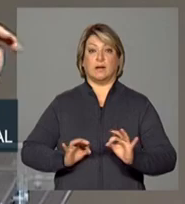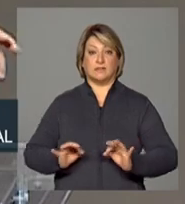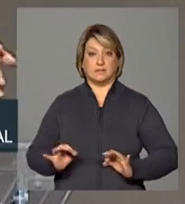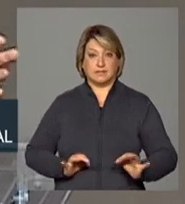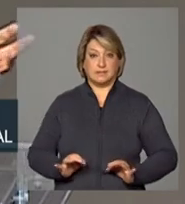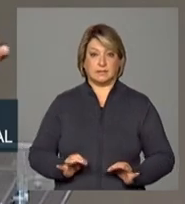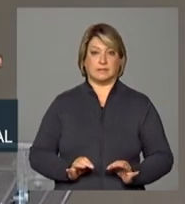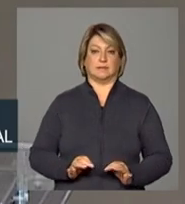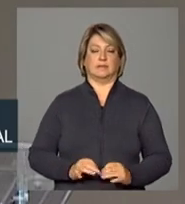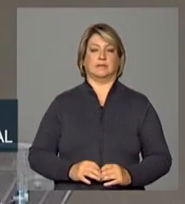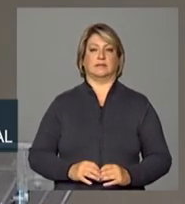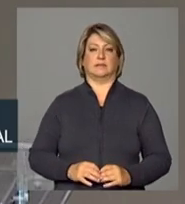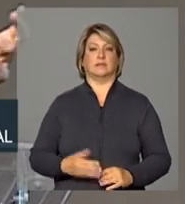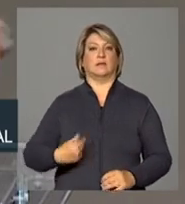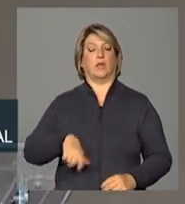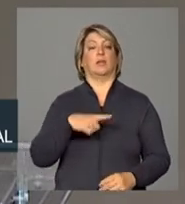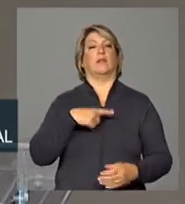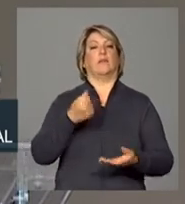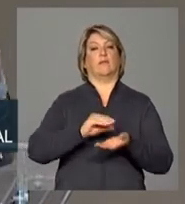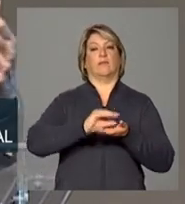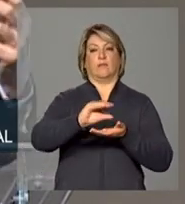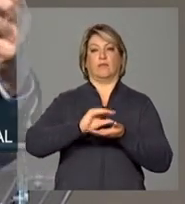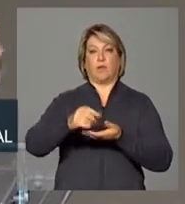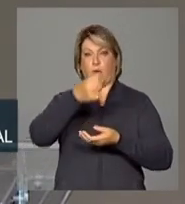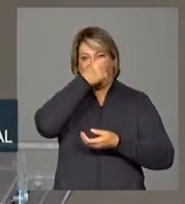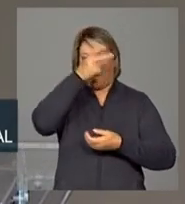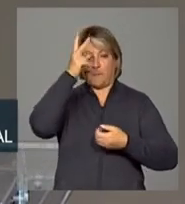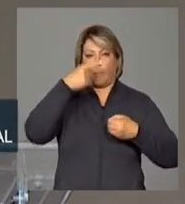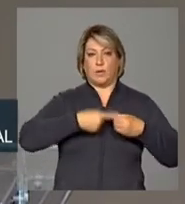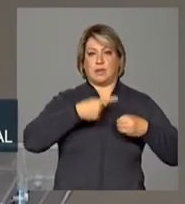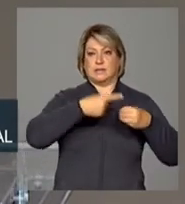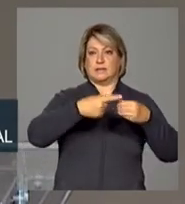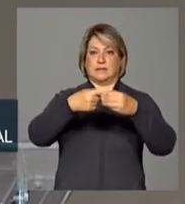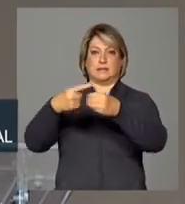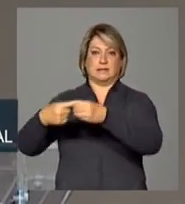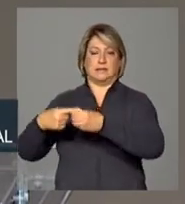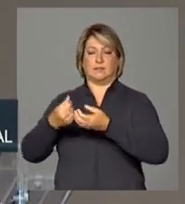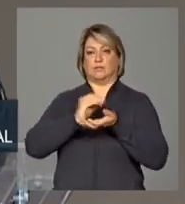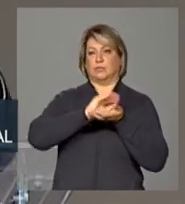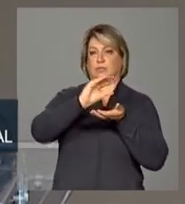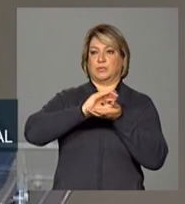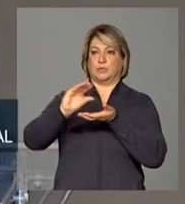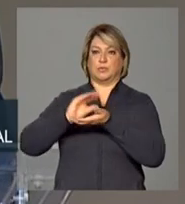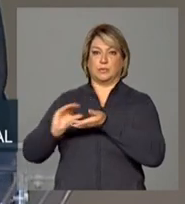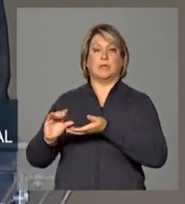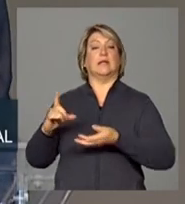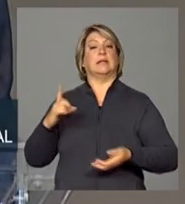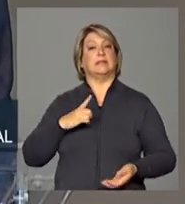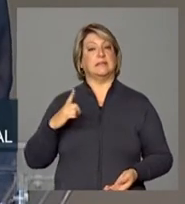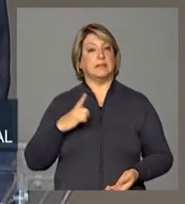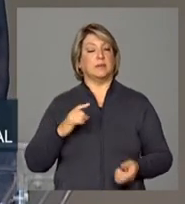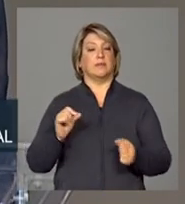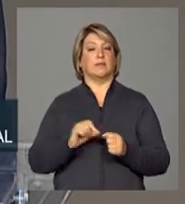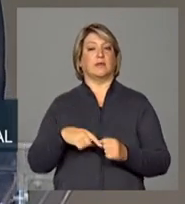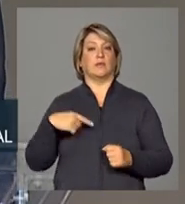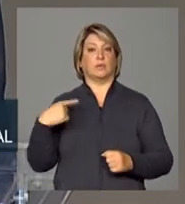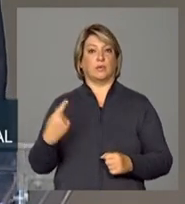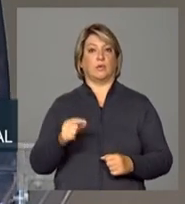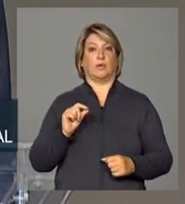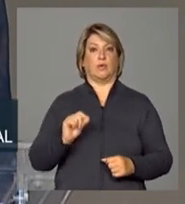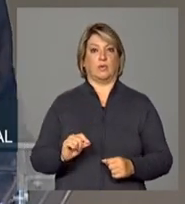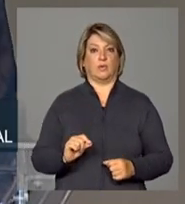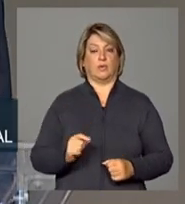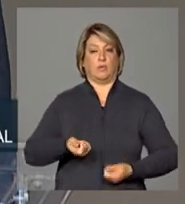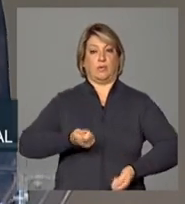nós estamos financiando os municípios temos induzido os empreendedores privados